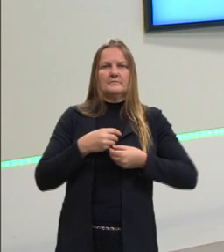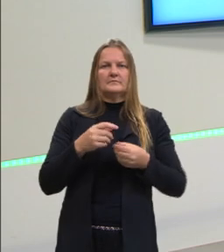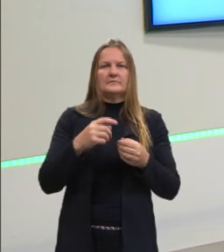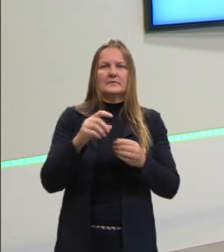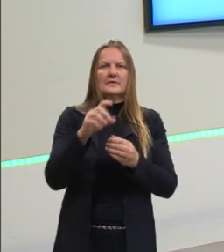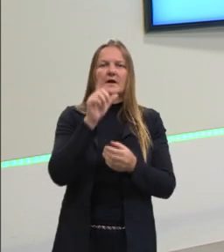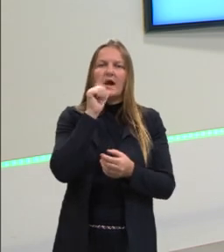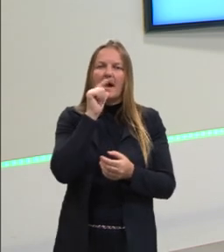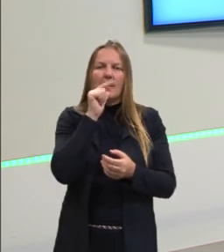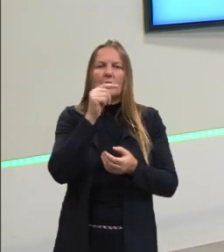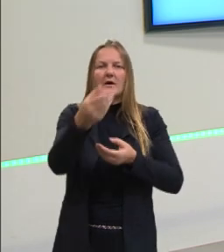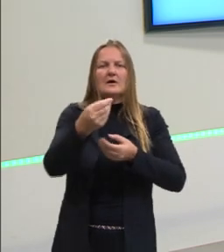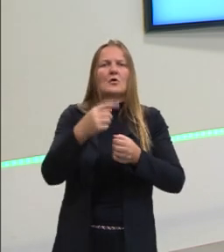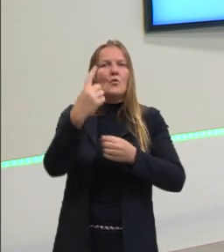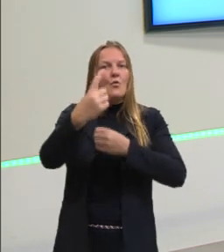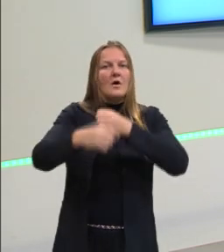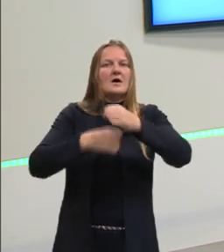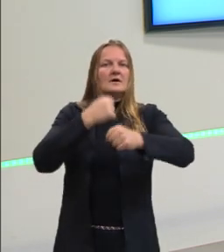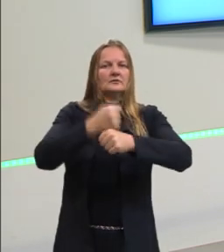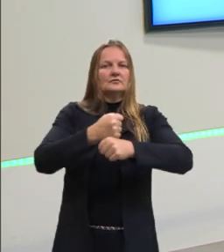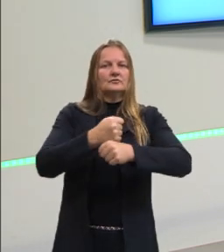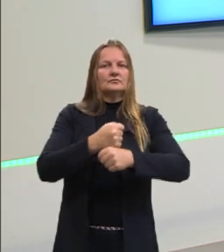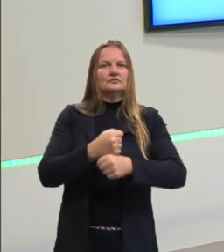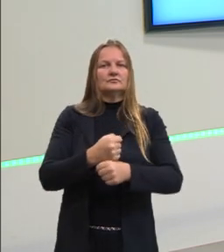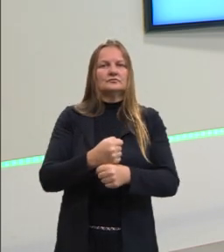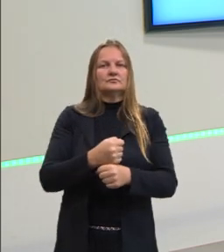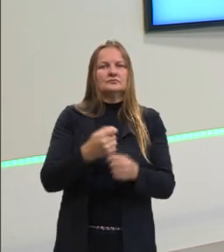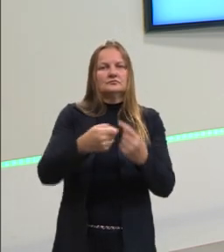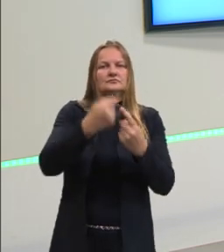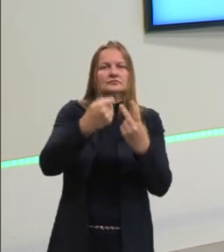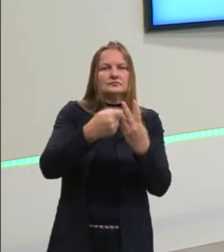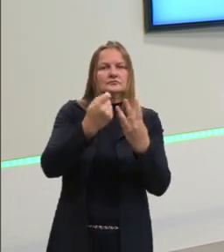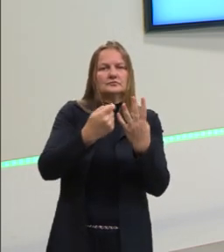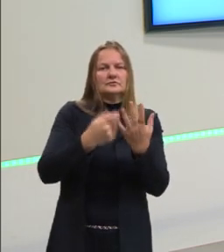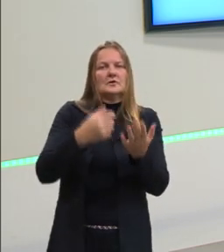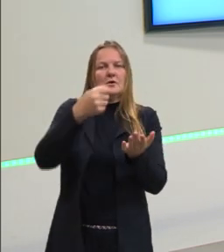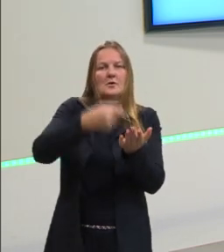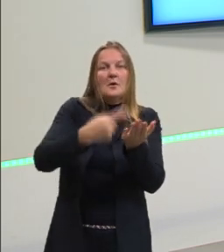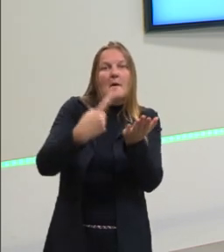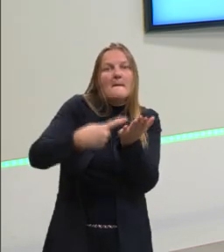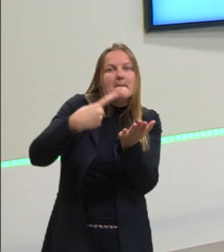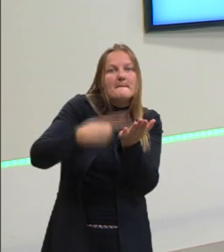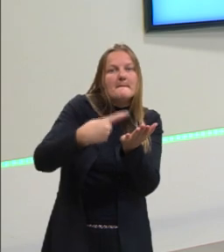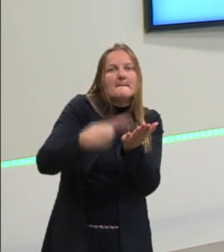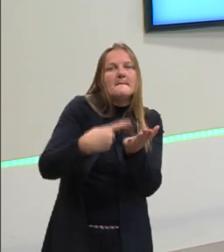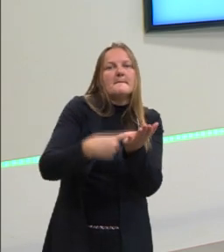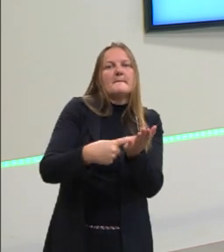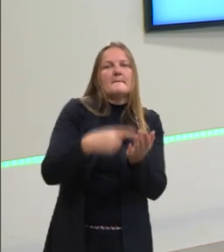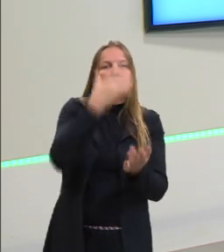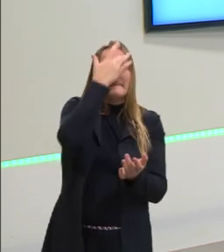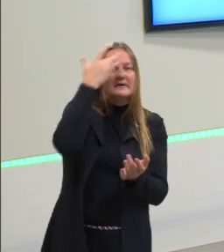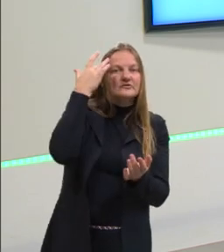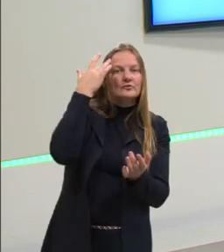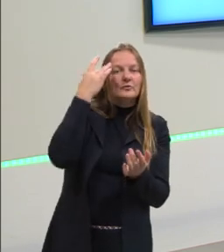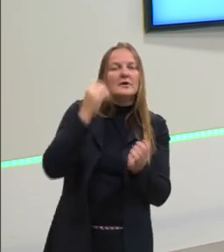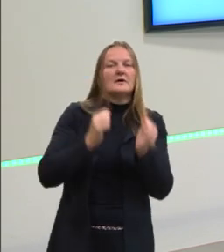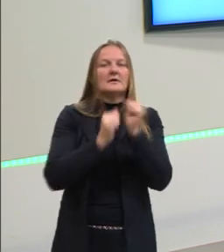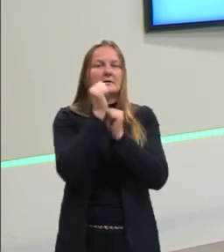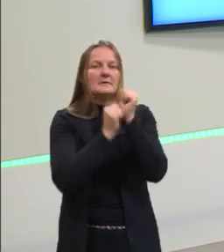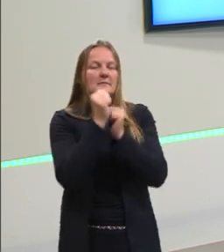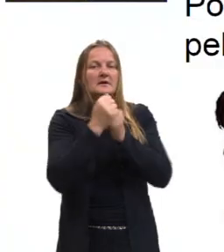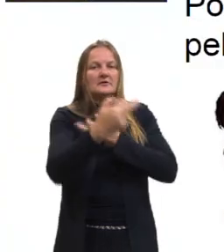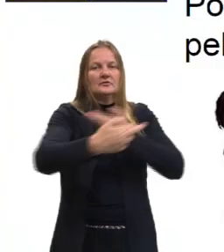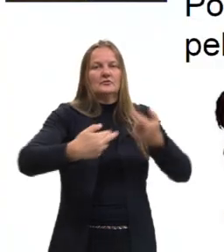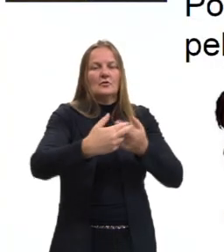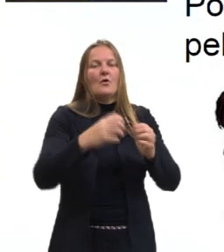o ano, a partir de um certo valor, e esse acordo feito entre pessoa e empresa, ou entre empresa e